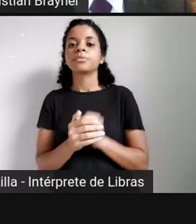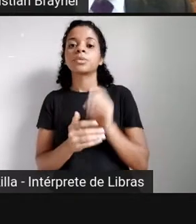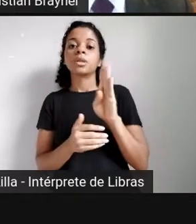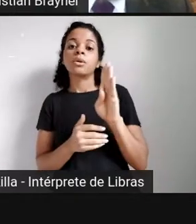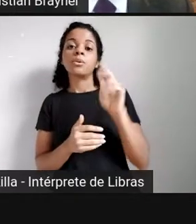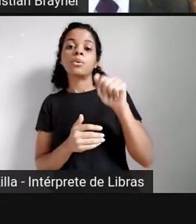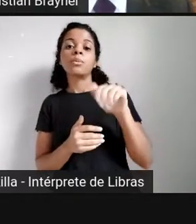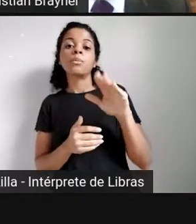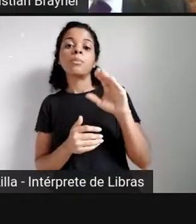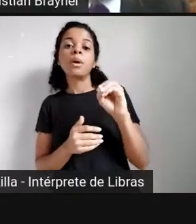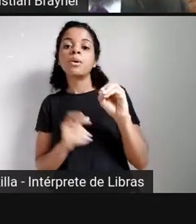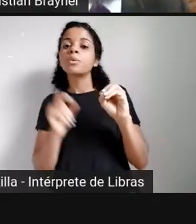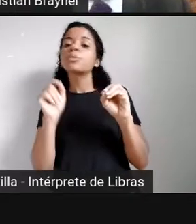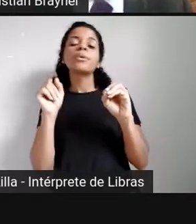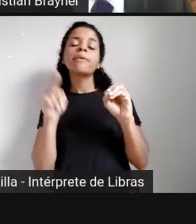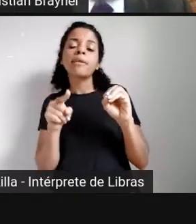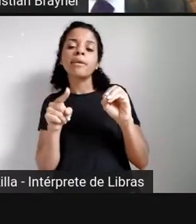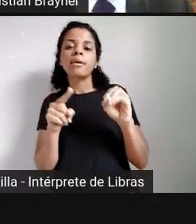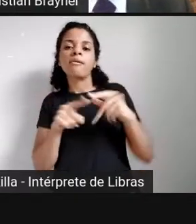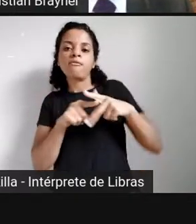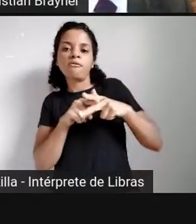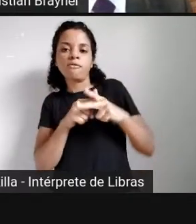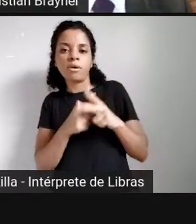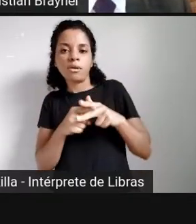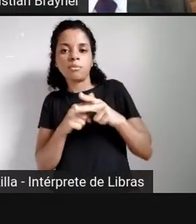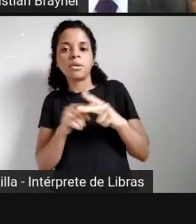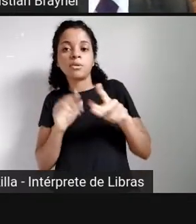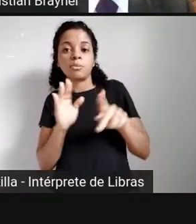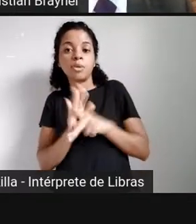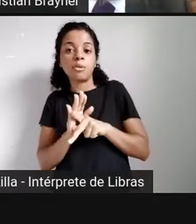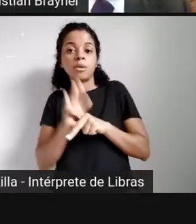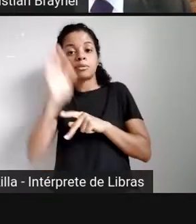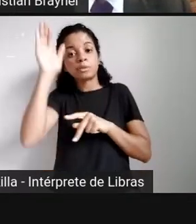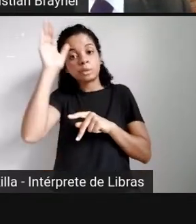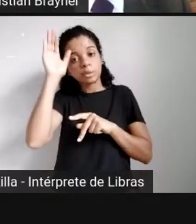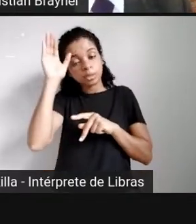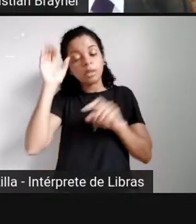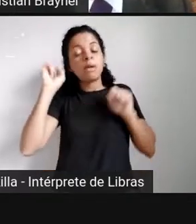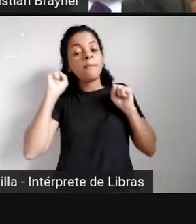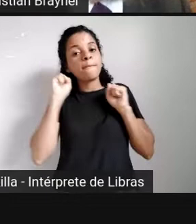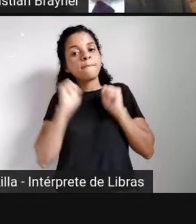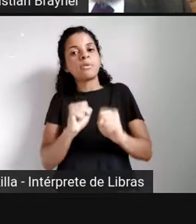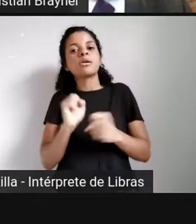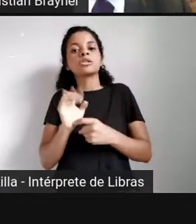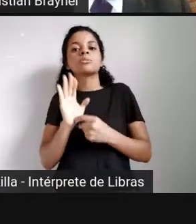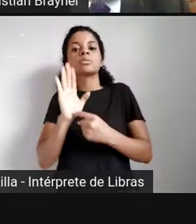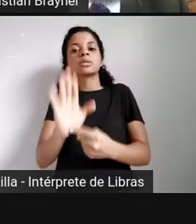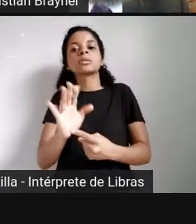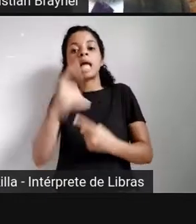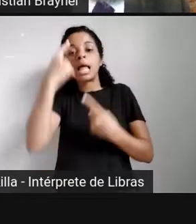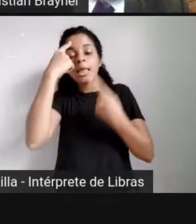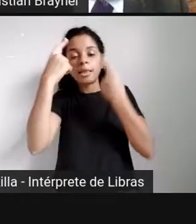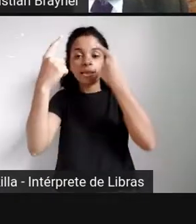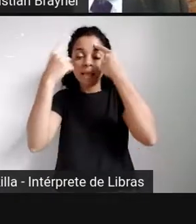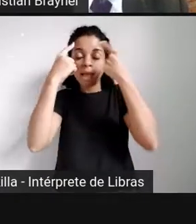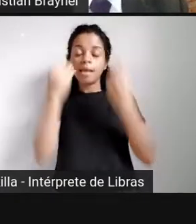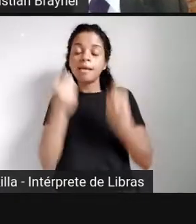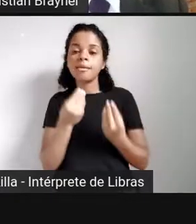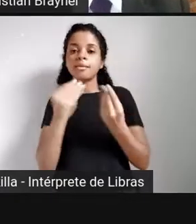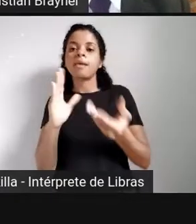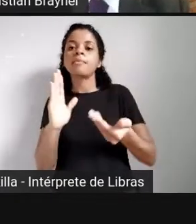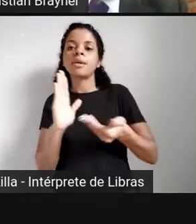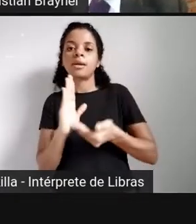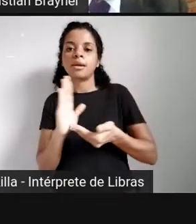define como ferramenta em que o cidadão pode apresentar ideias à Câmara dos Deputados e elas ficam disponíveis lá na internet para consulta.